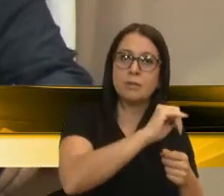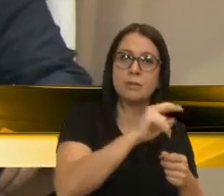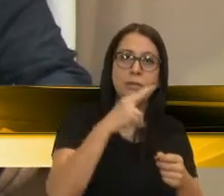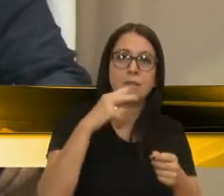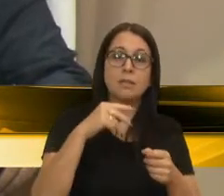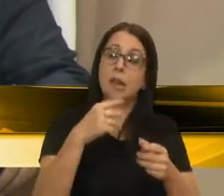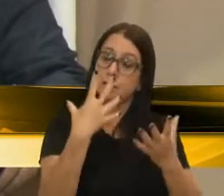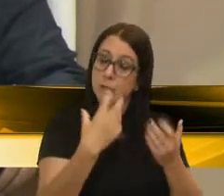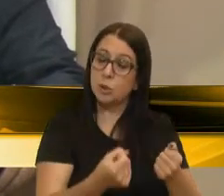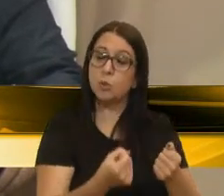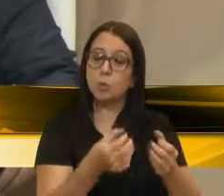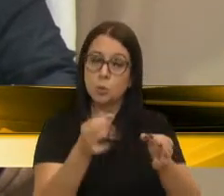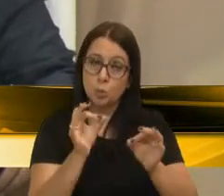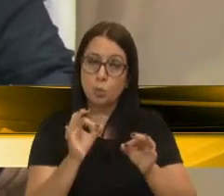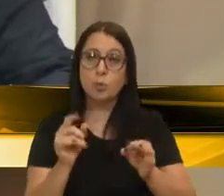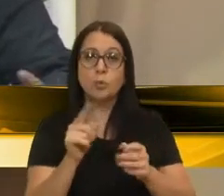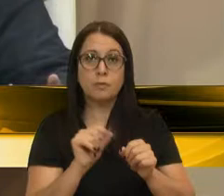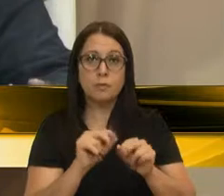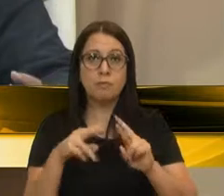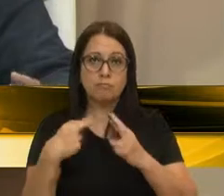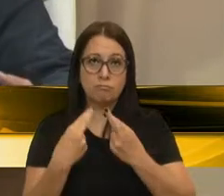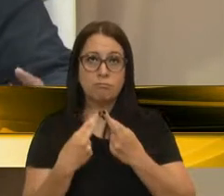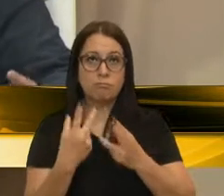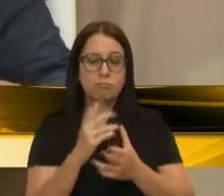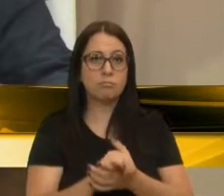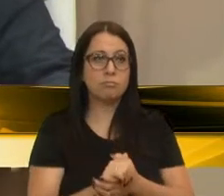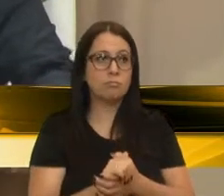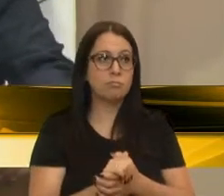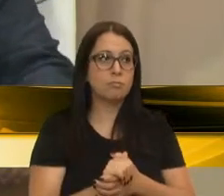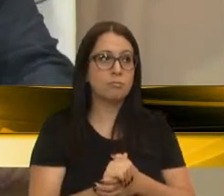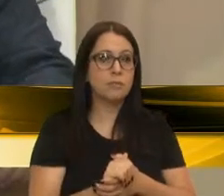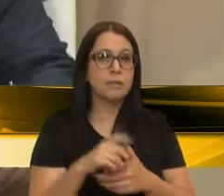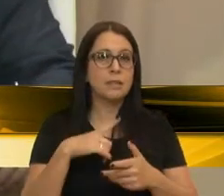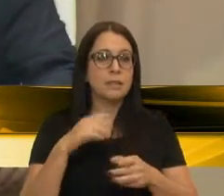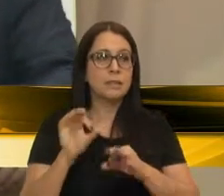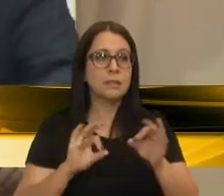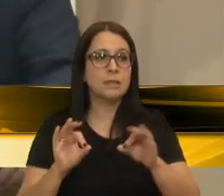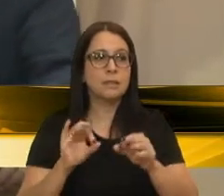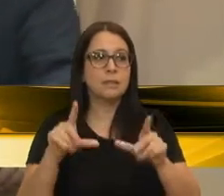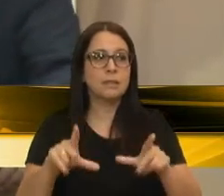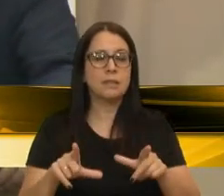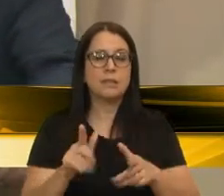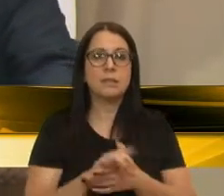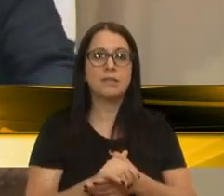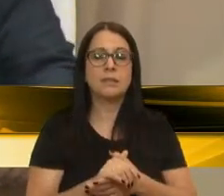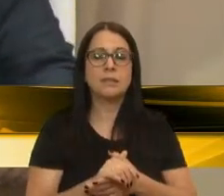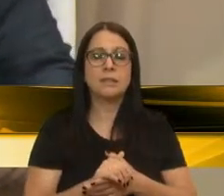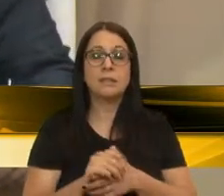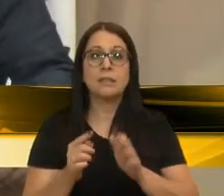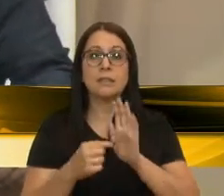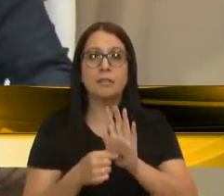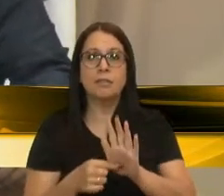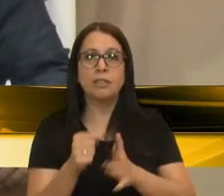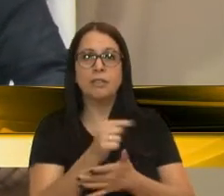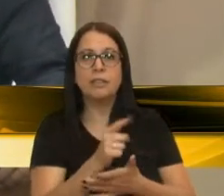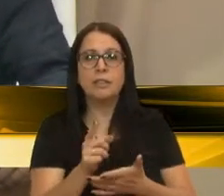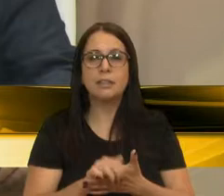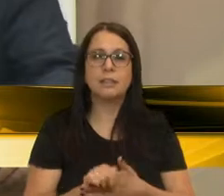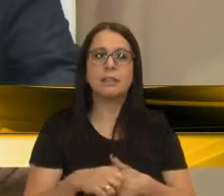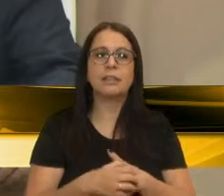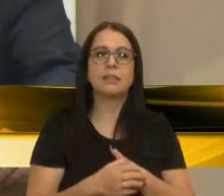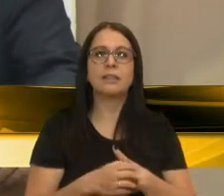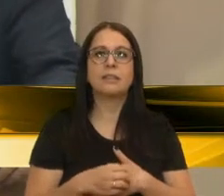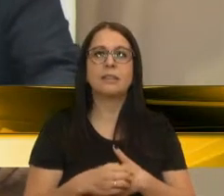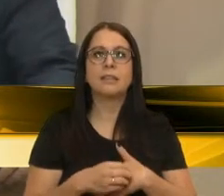topou, concordou que fosse... O dia só estava ajustando a sala, porque ela trouxe, não veio só ela, veio com a